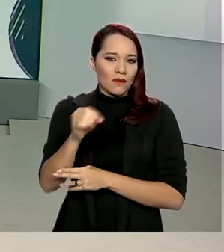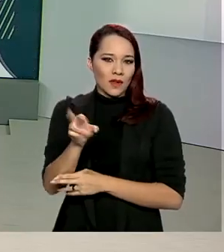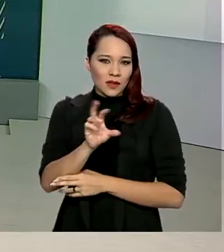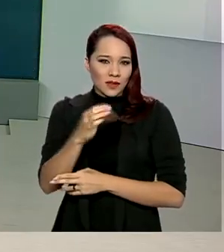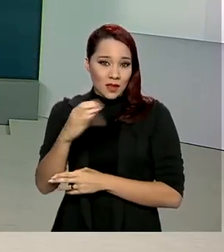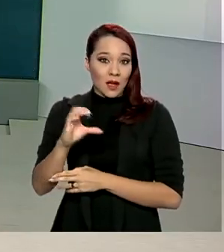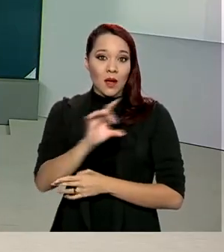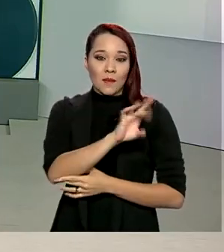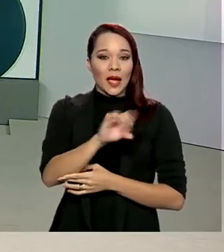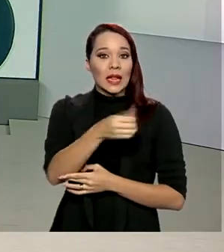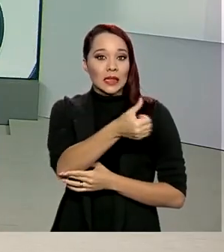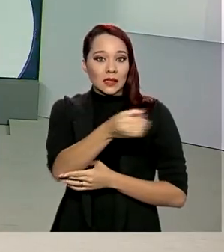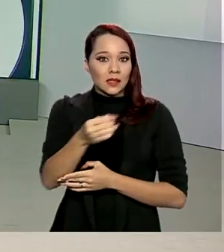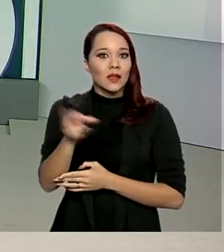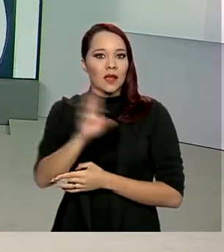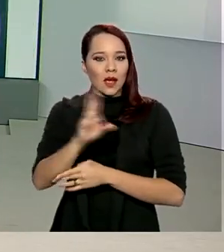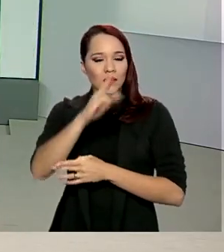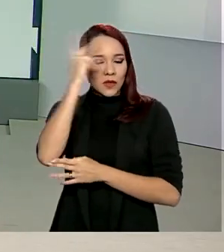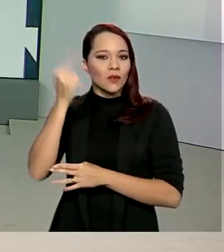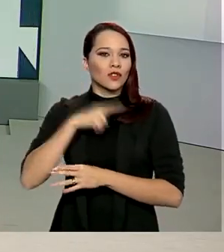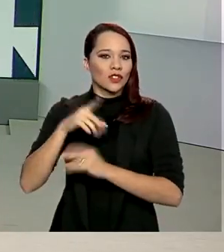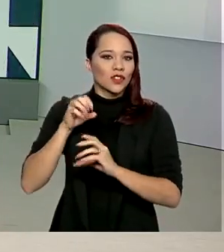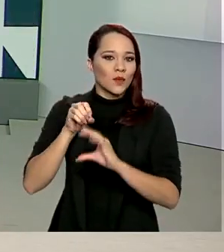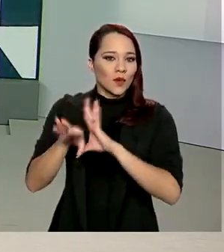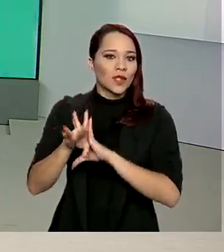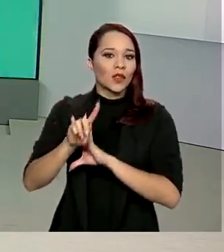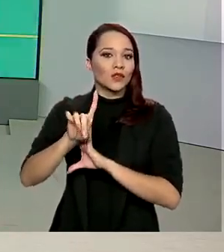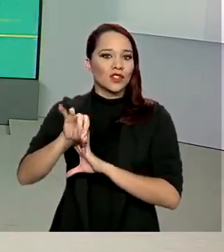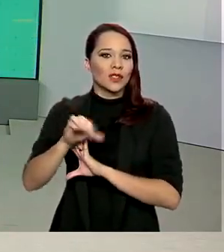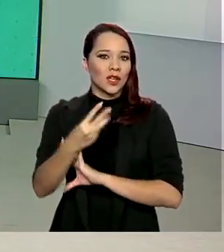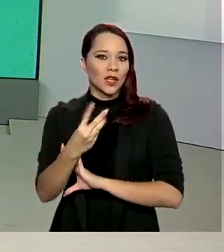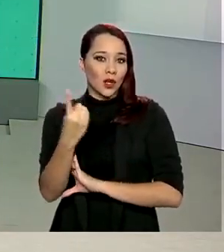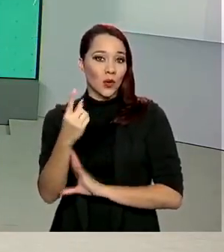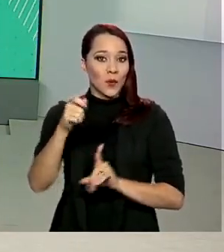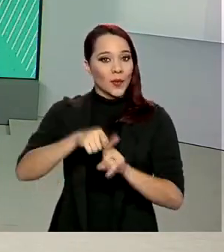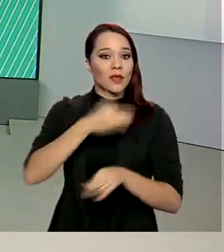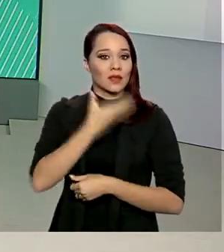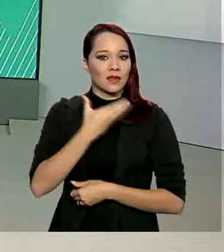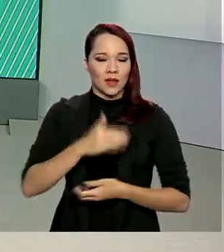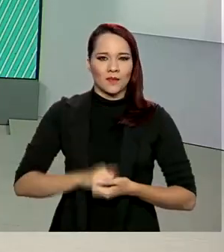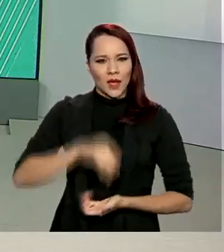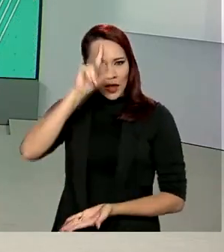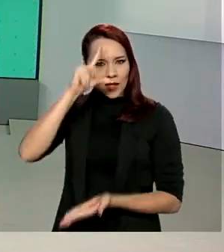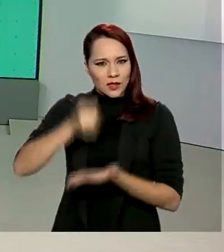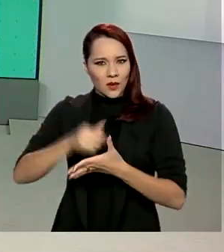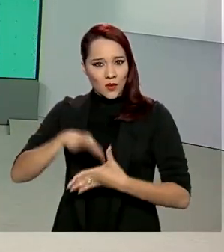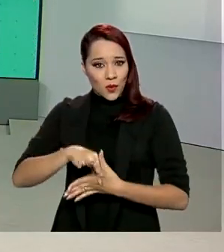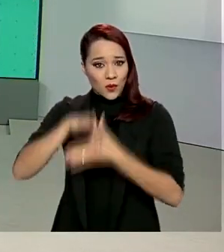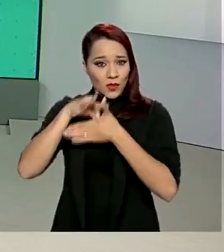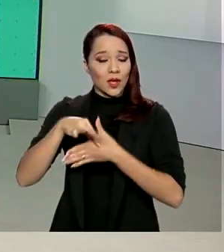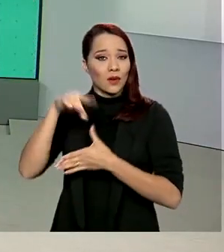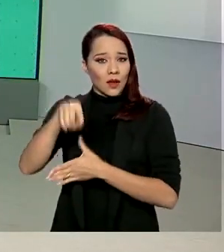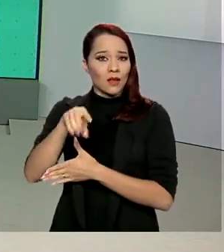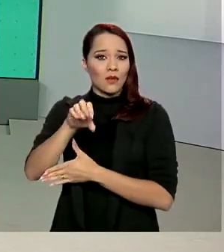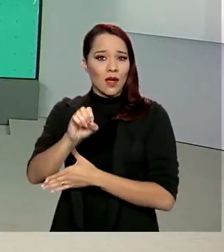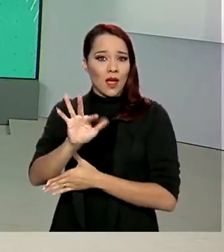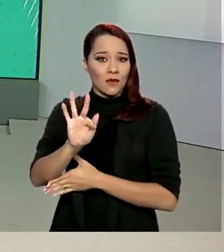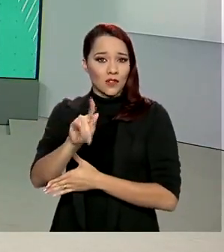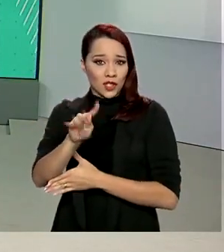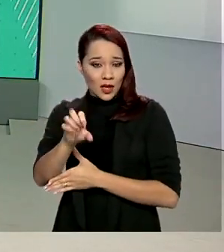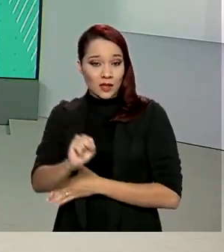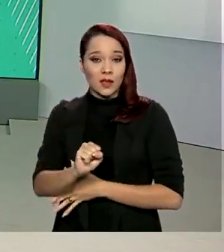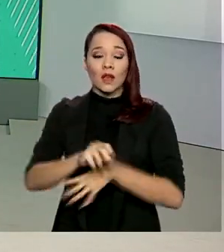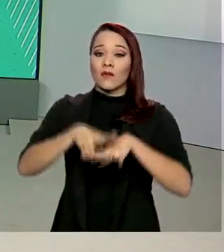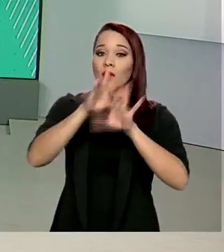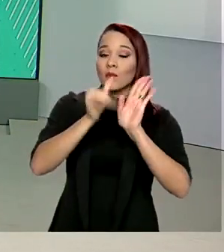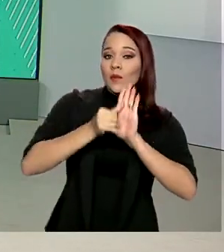que o trabalhador tinha de saldo no dia 31 de dezembro. A decisão do Conselho Curador do FGTS foi publicada hoje